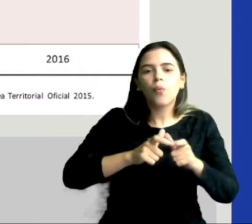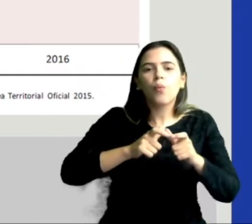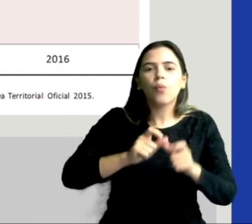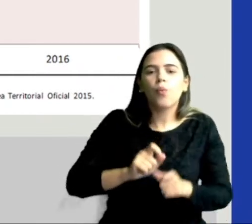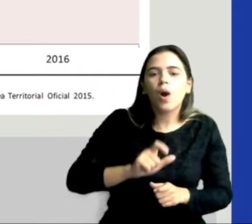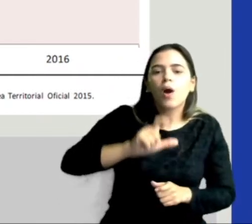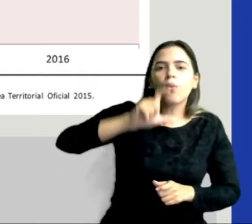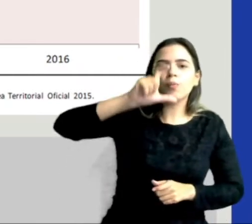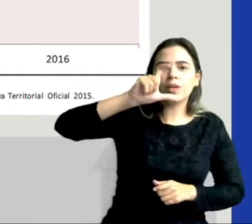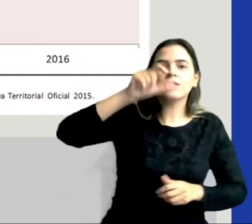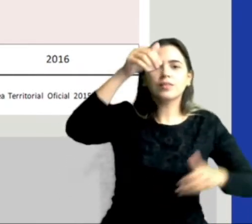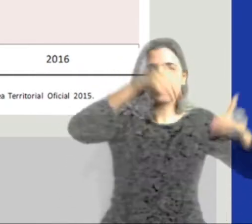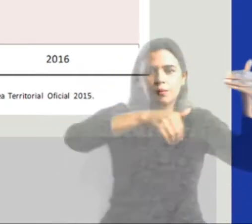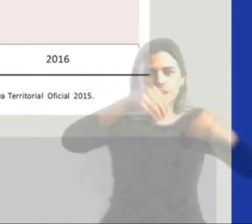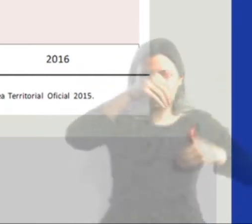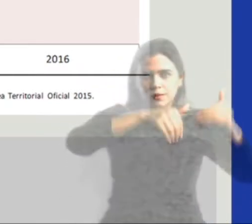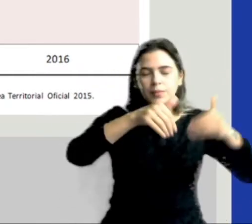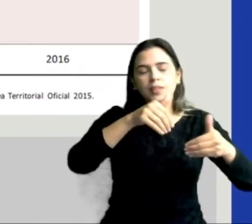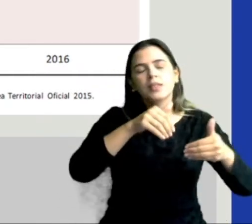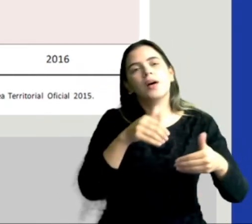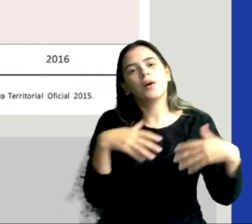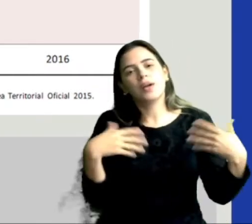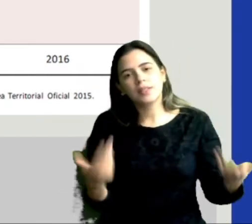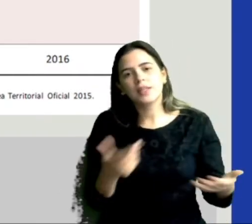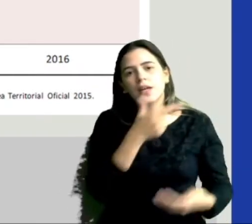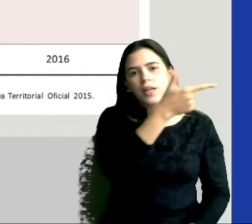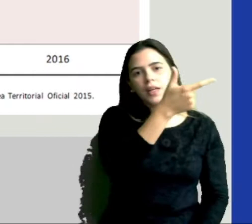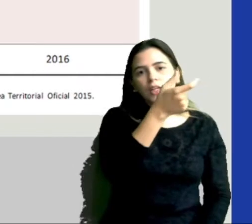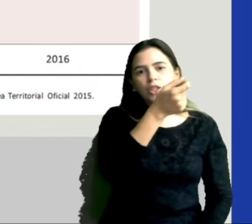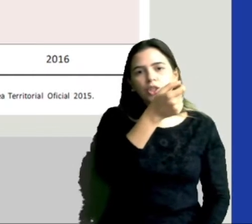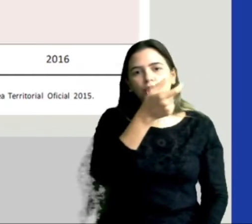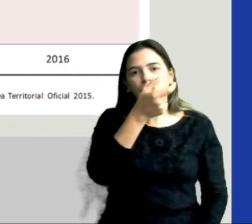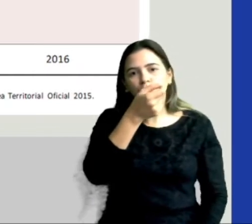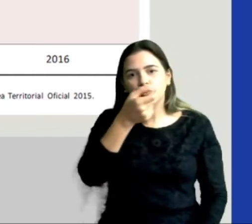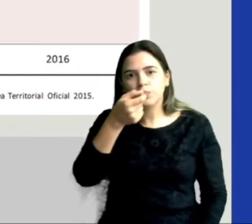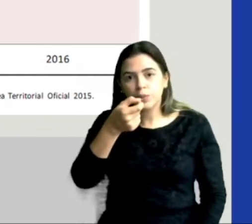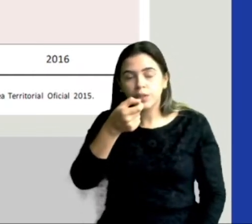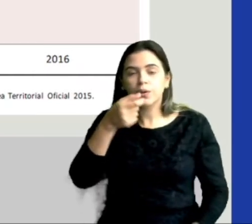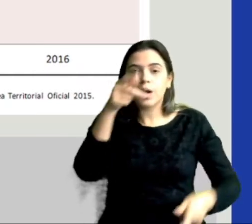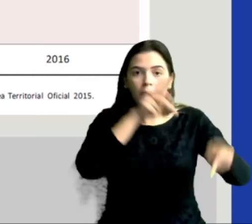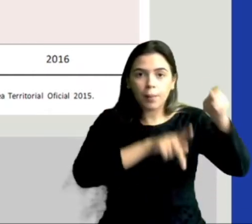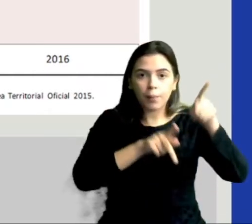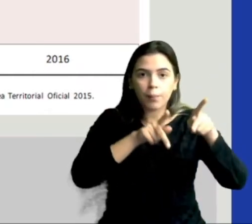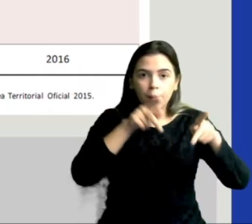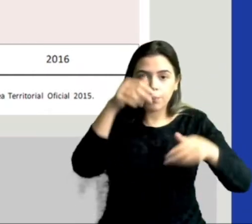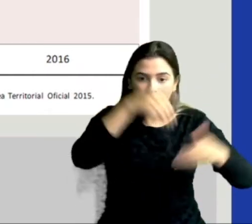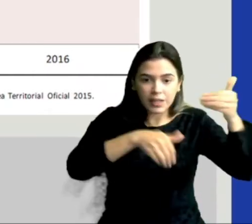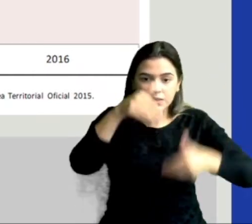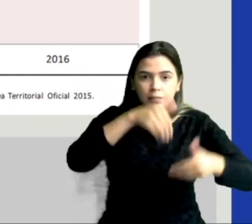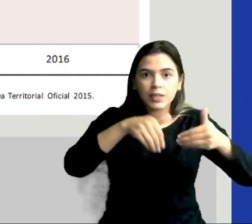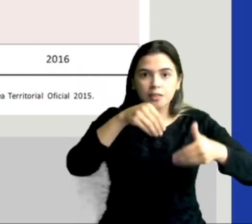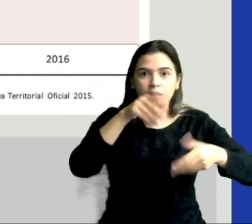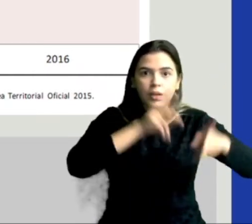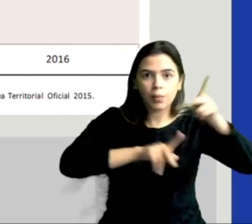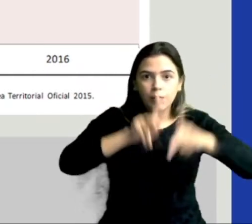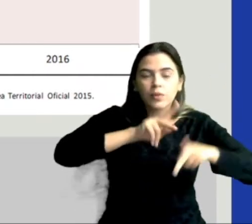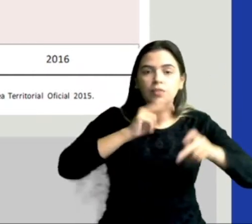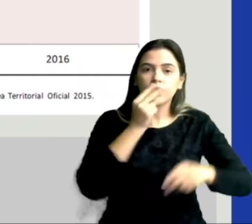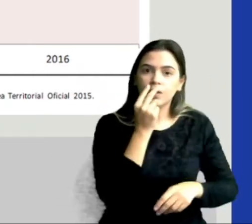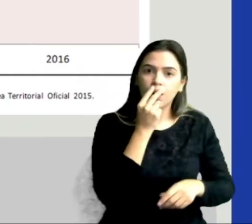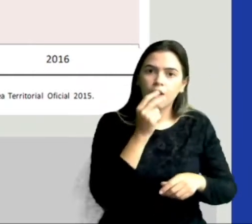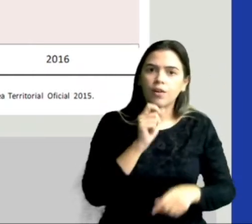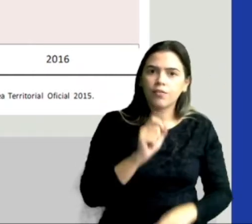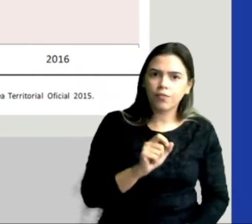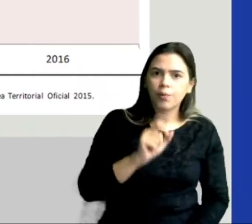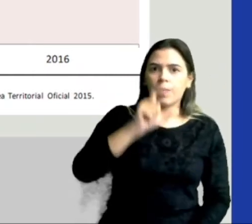Quer dizer, em 2000, a participação do município de Vitória foi maior. Em 2011,